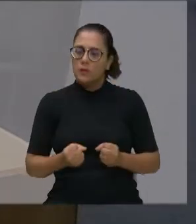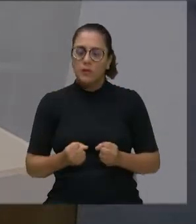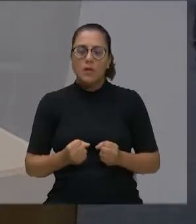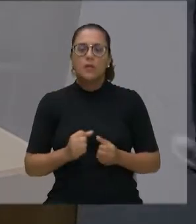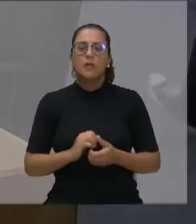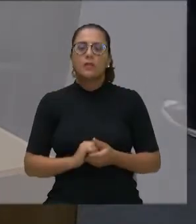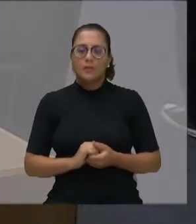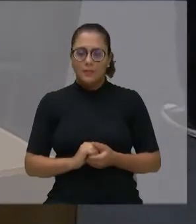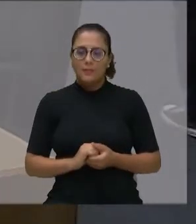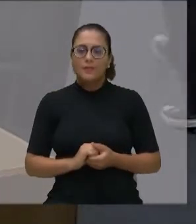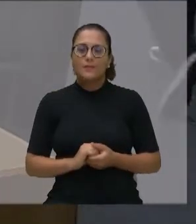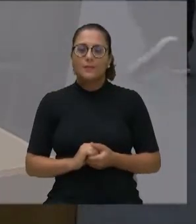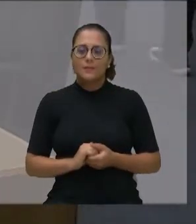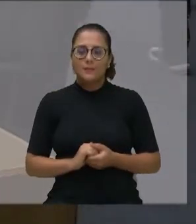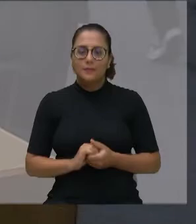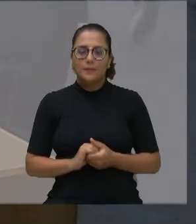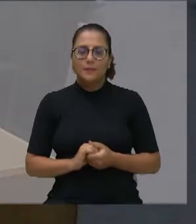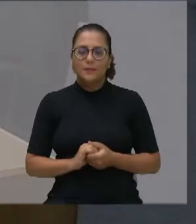unanimidade.